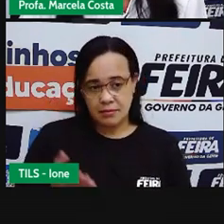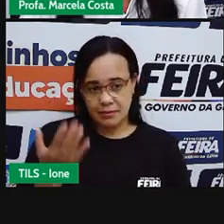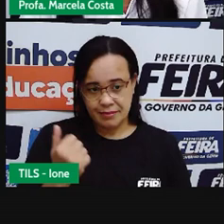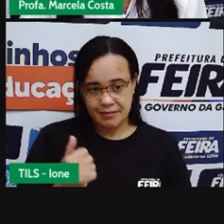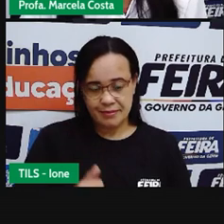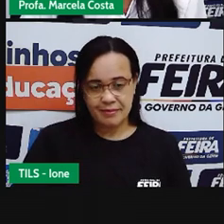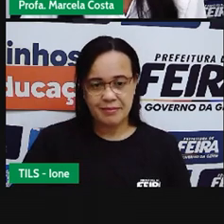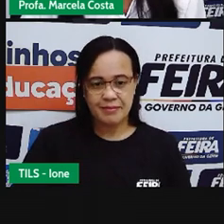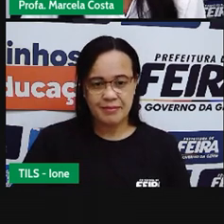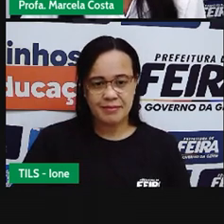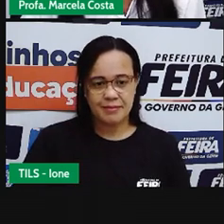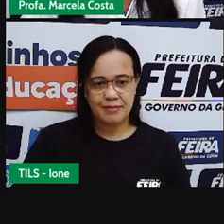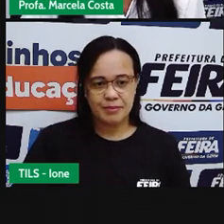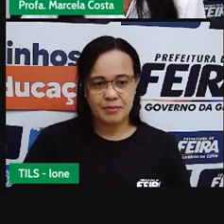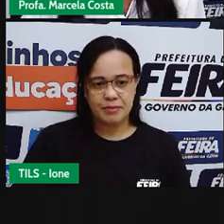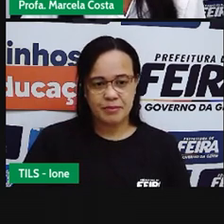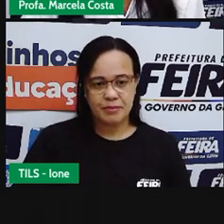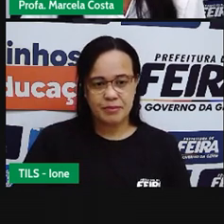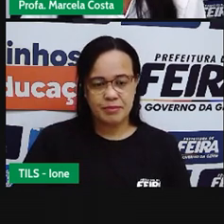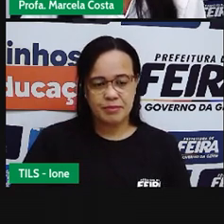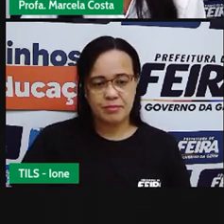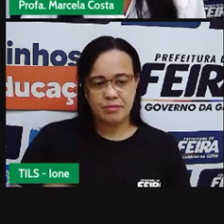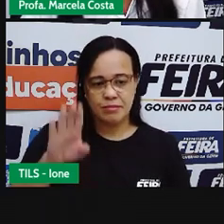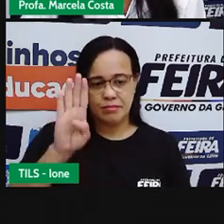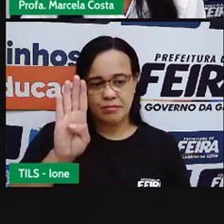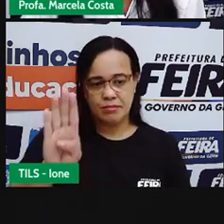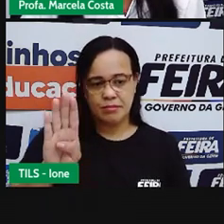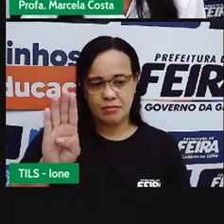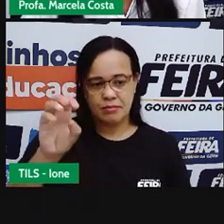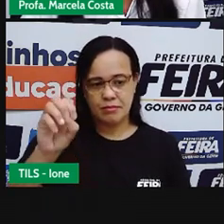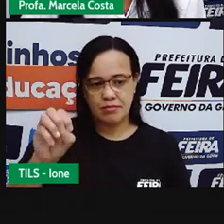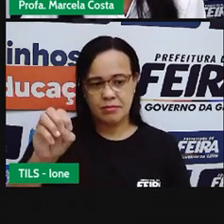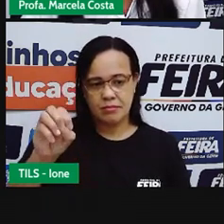Vamos lá Tem Essa Aqui Botou